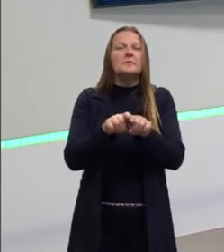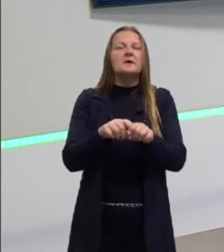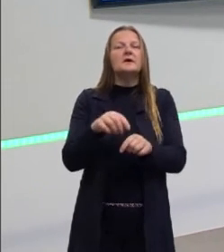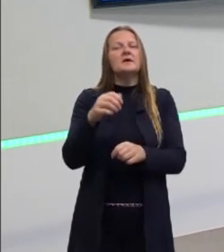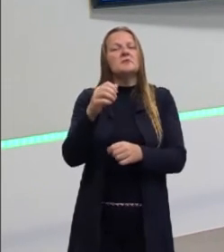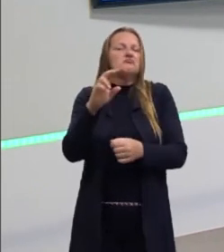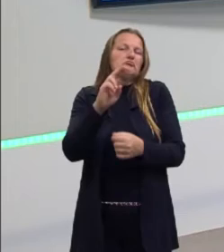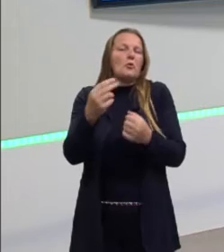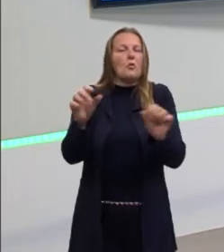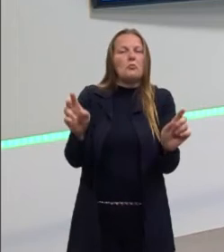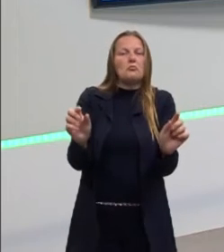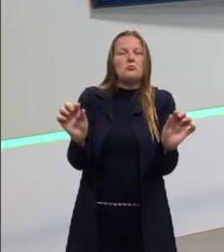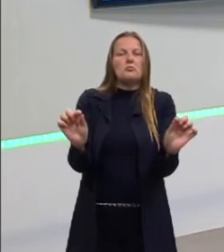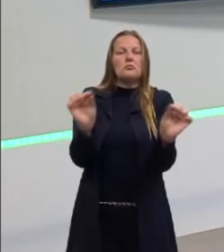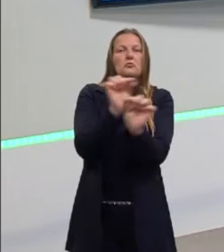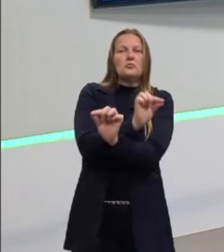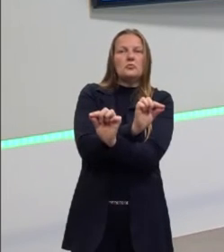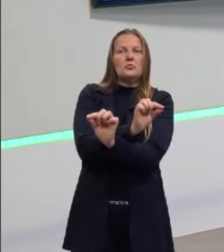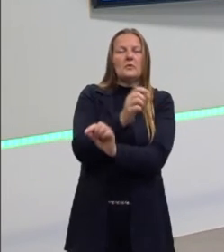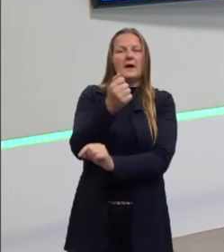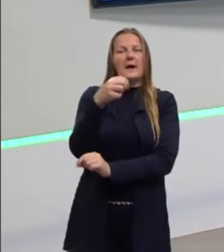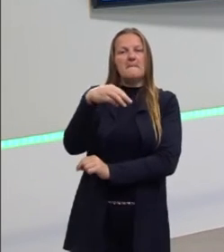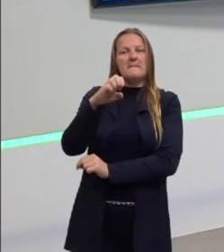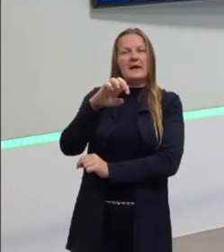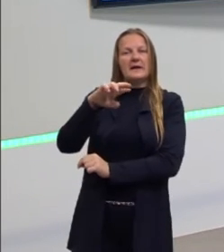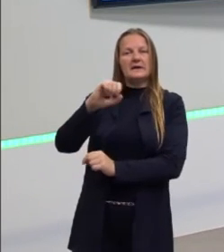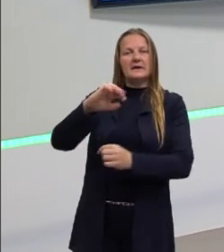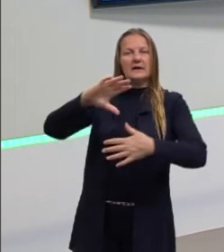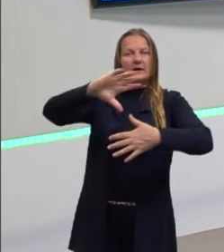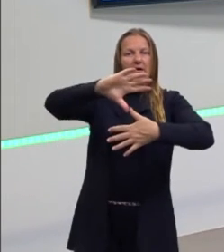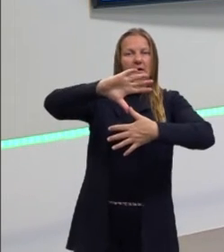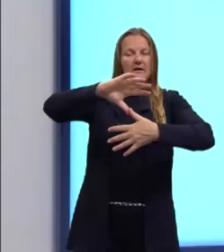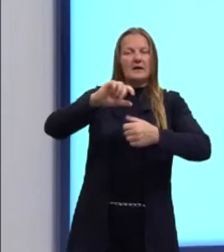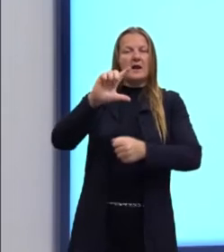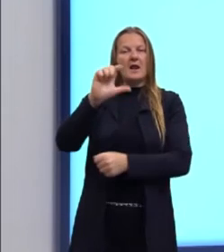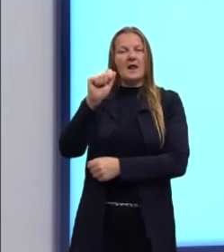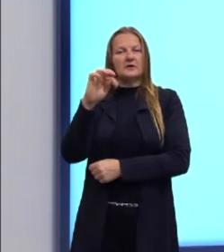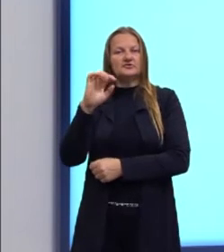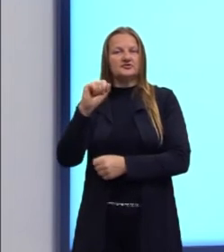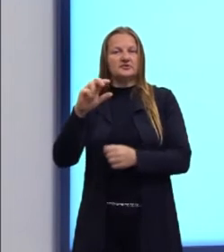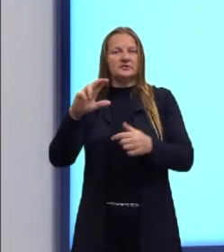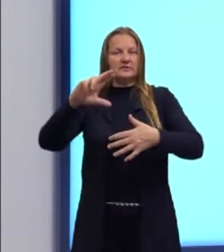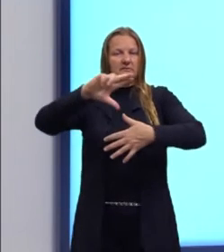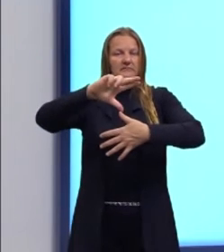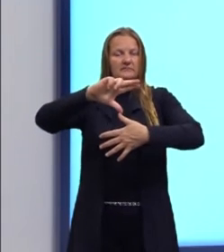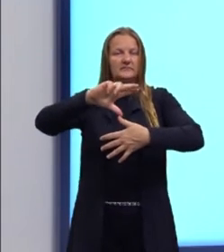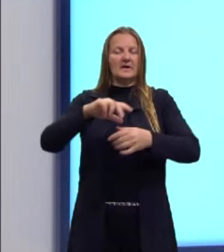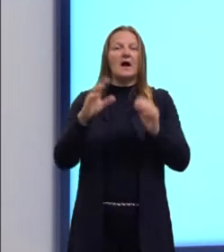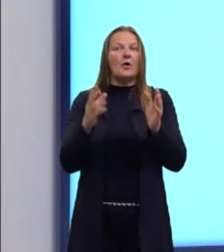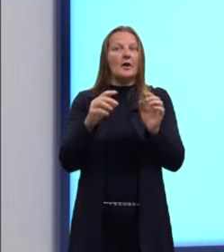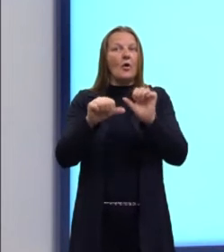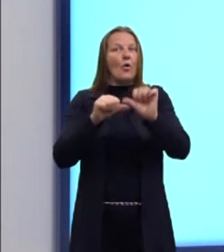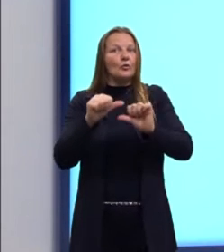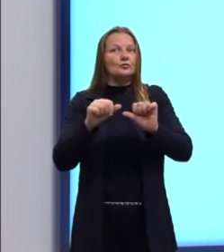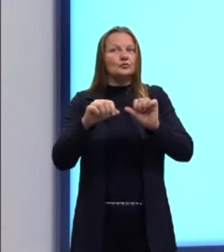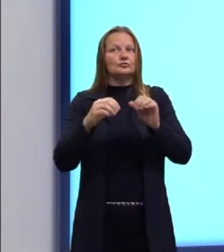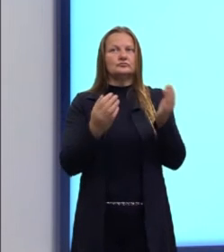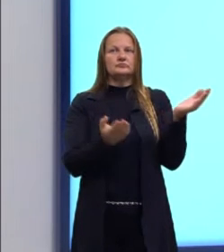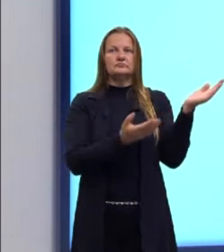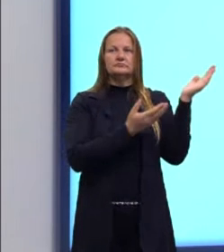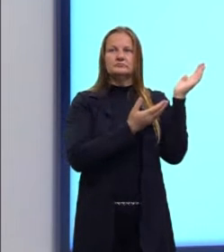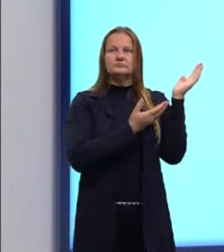Latina. São termos sinônimos, certo? Já Hispanoamérica, agora,